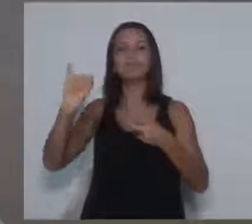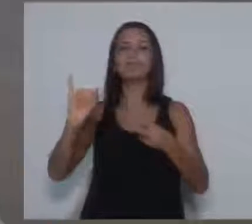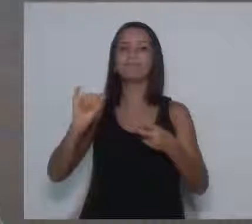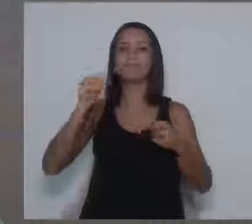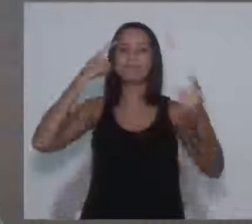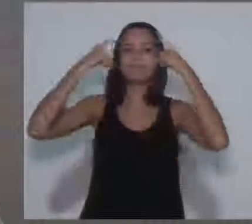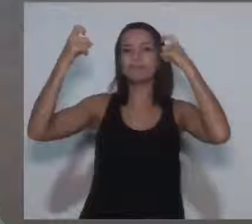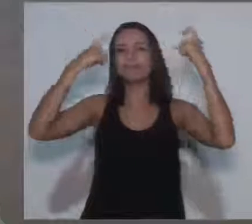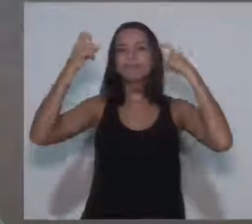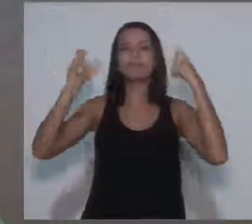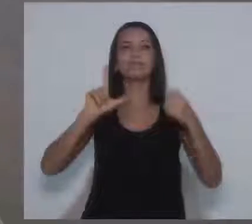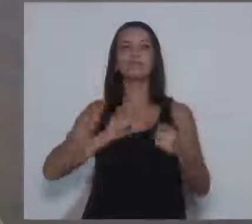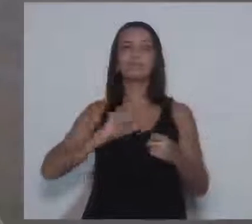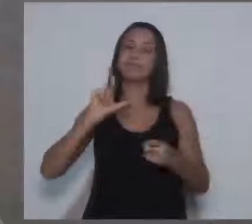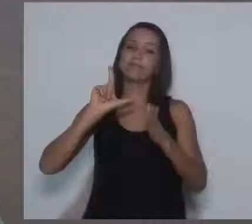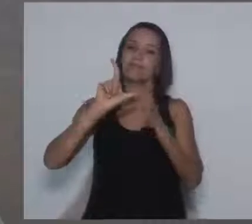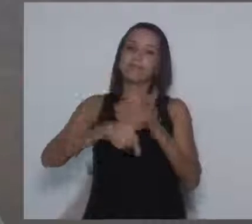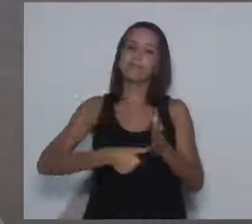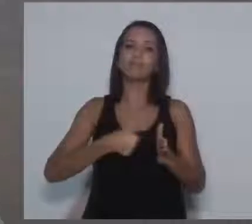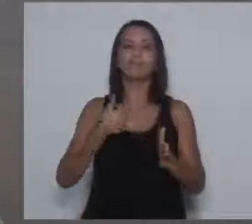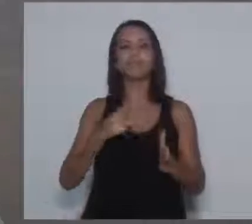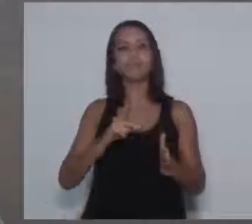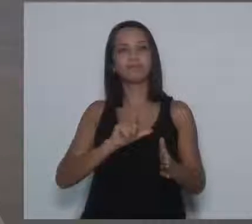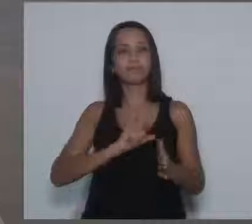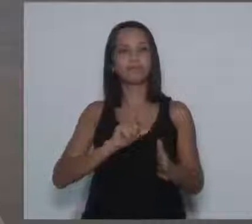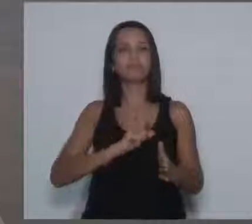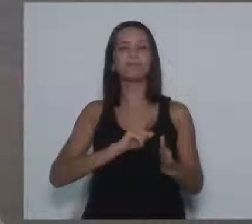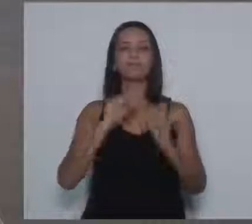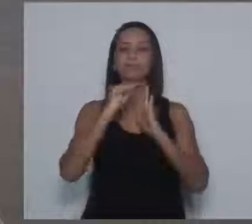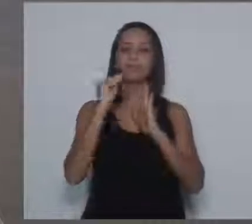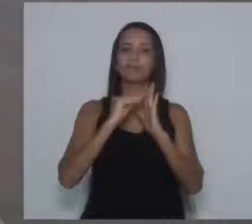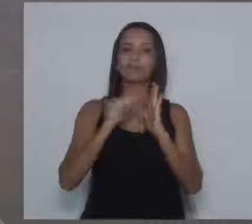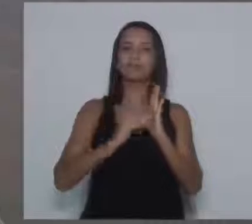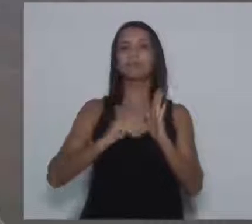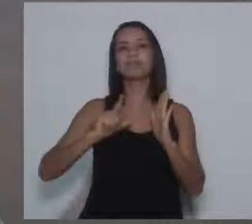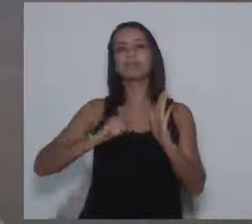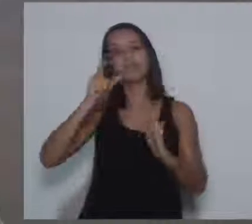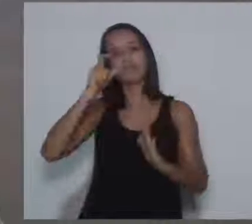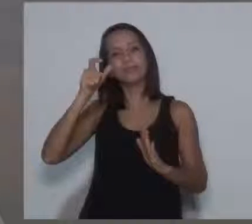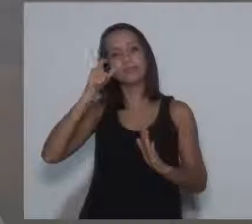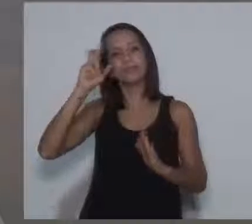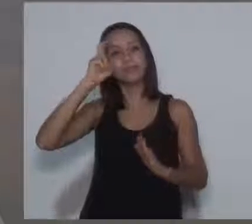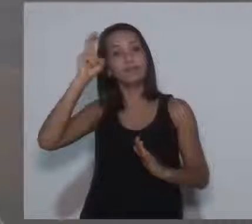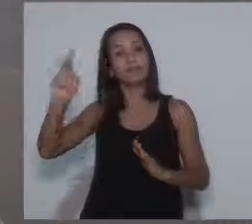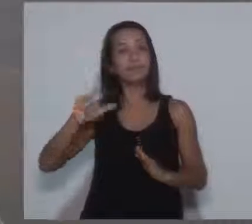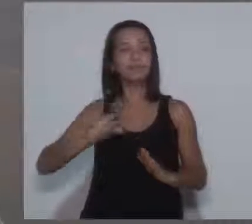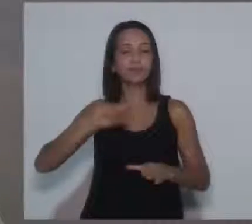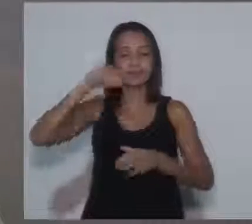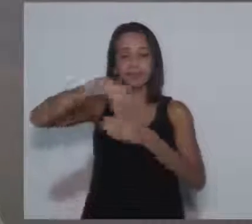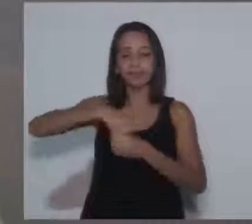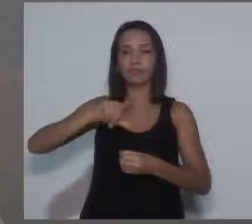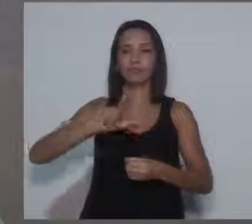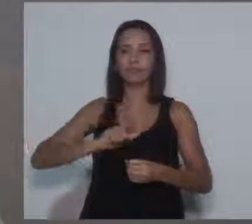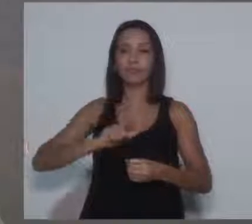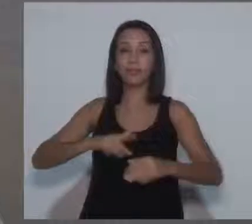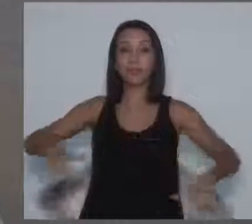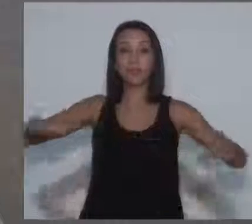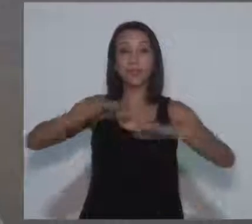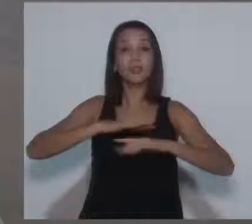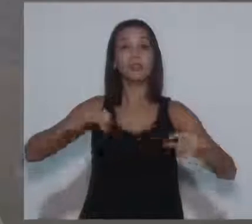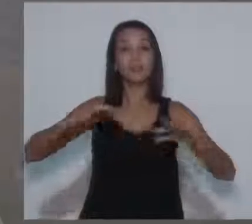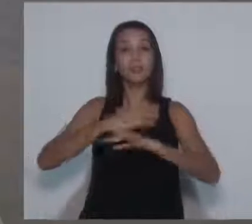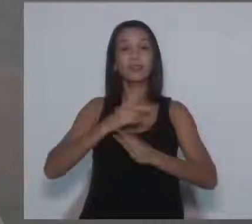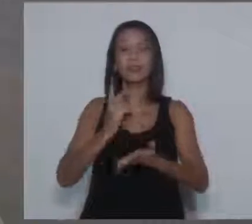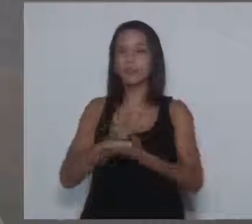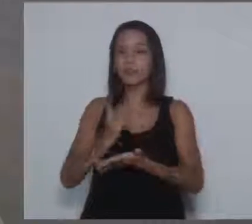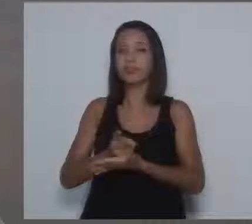que ela aconteceu, lógico que você teria que ter um protocolo um pouco mais inteligente e intensificado na cidade, mas a gente sempre,